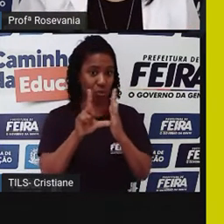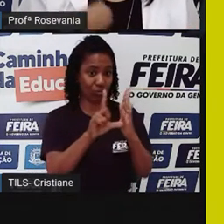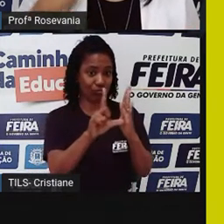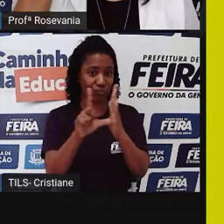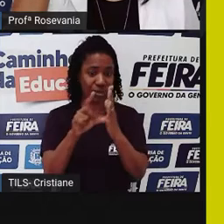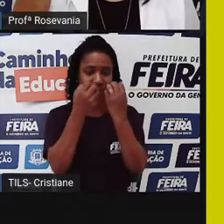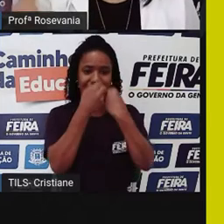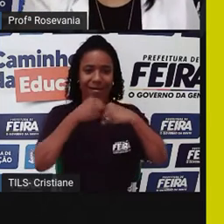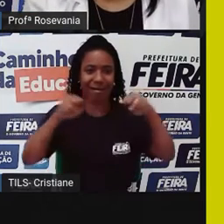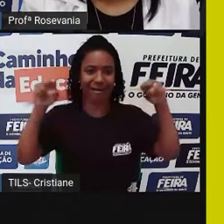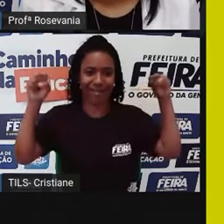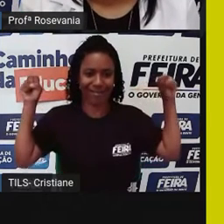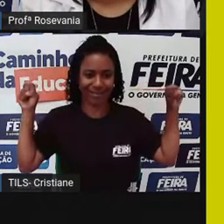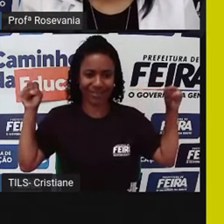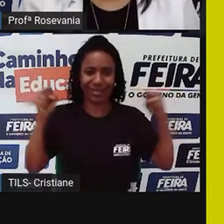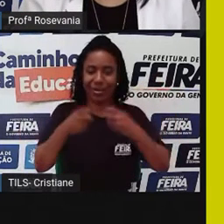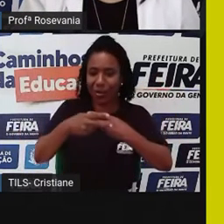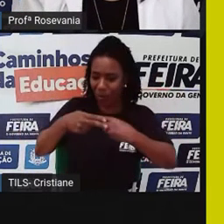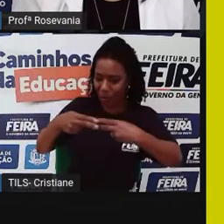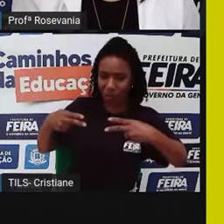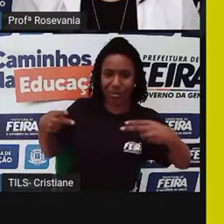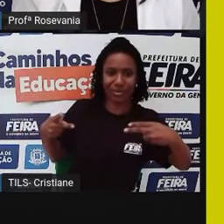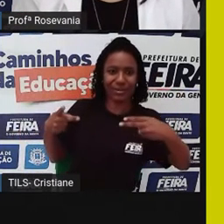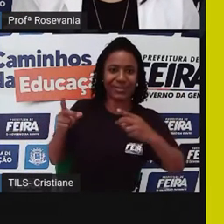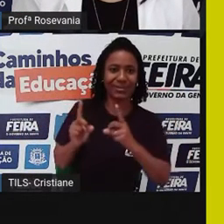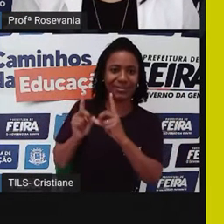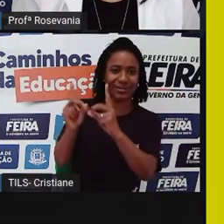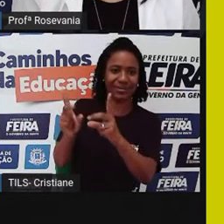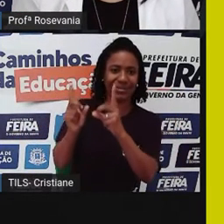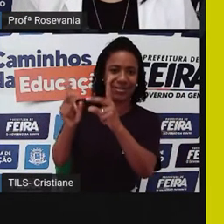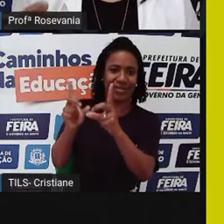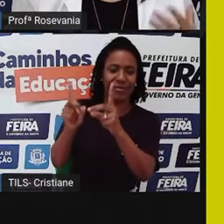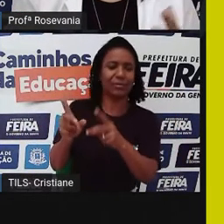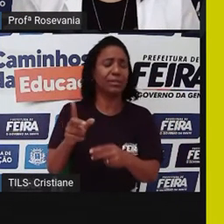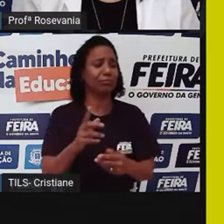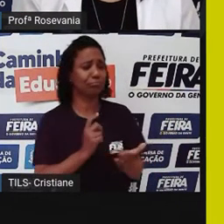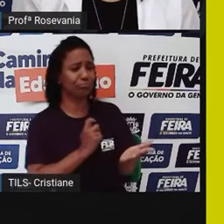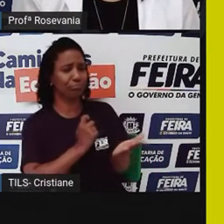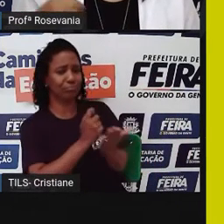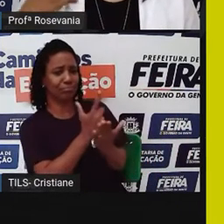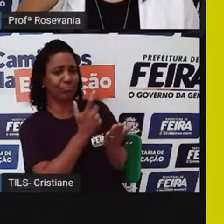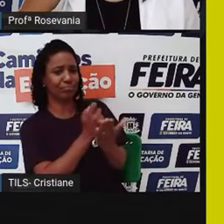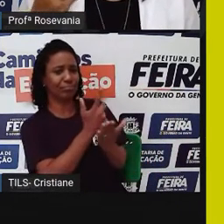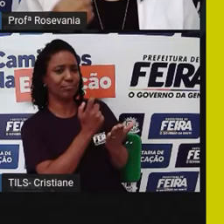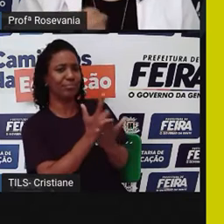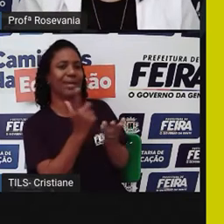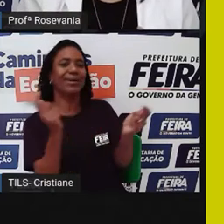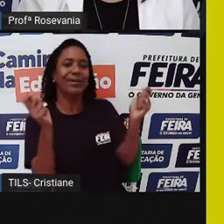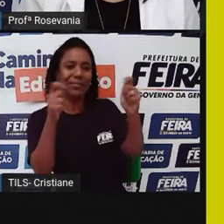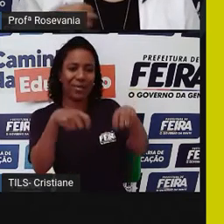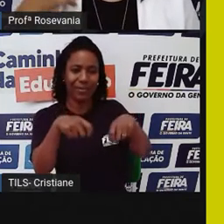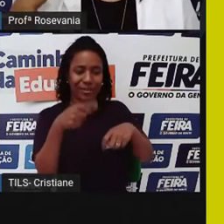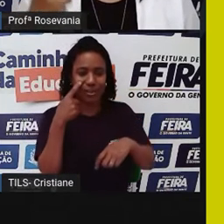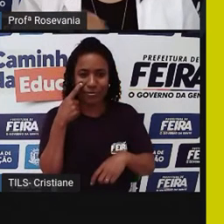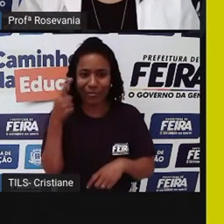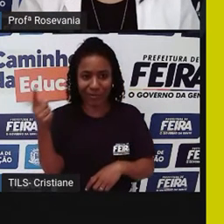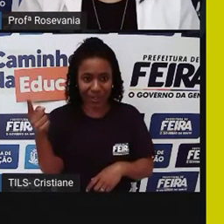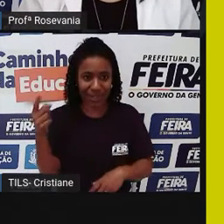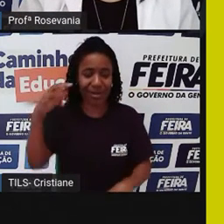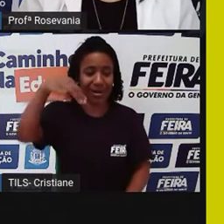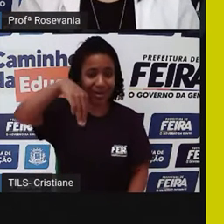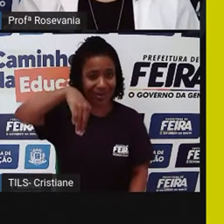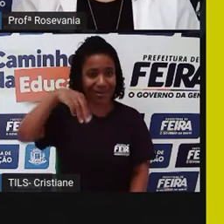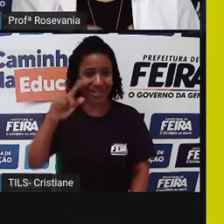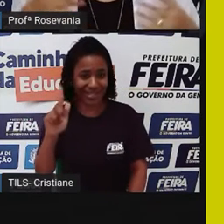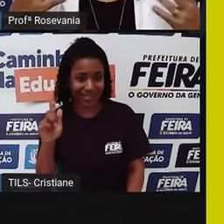e aí essa loja vende o meu produto. Eu não sei se vocês observam até nas propagandas, né, da Magazine Luiza, das